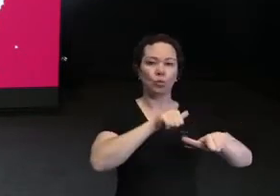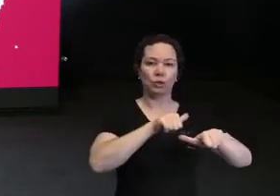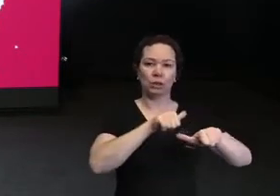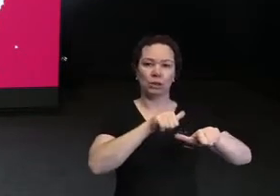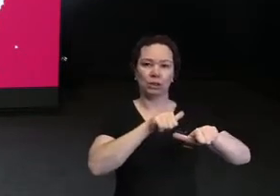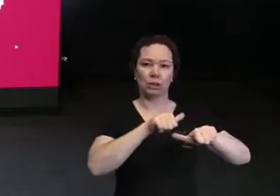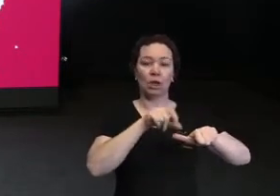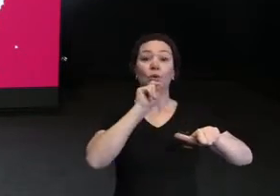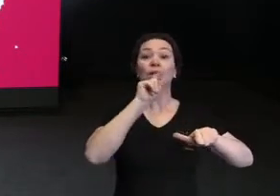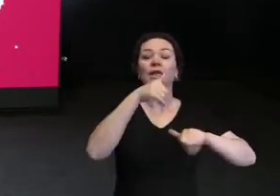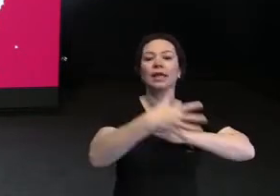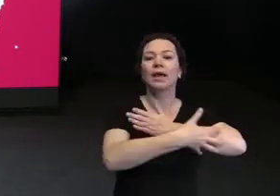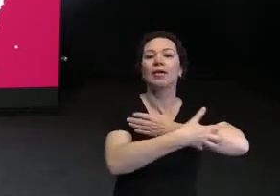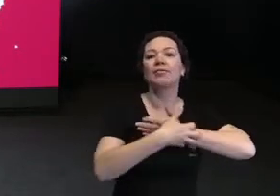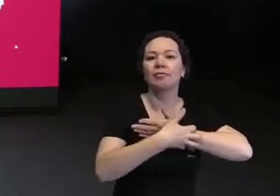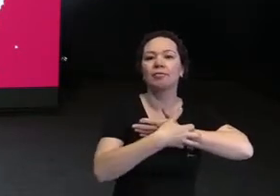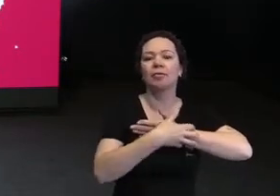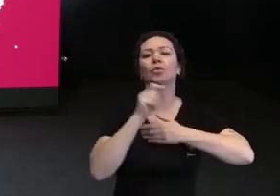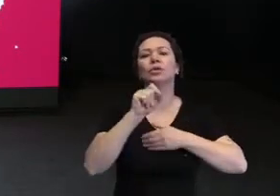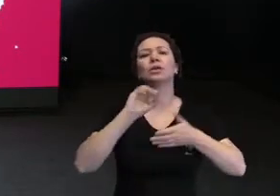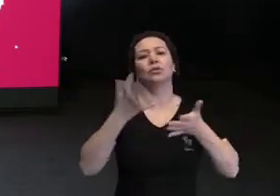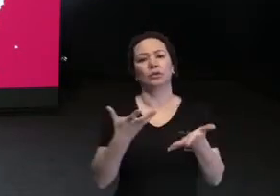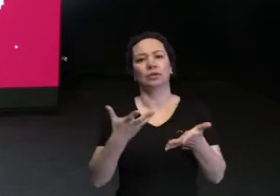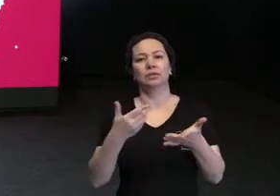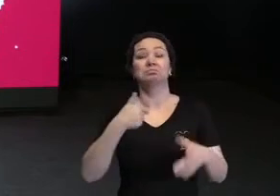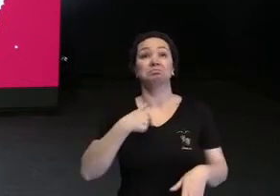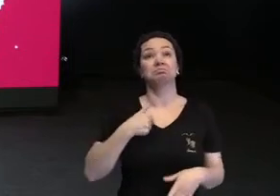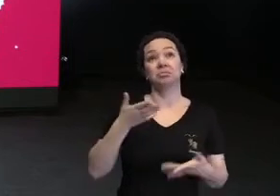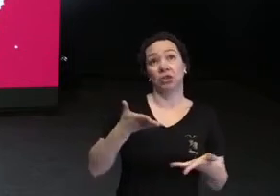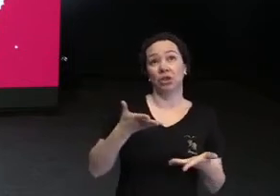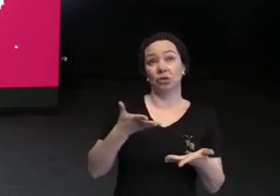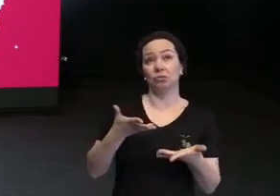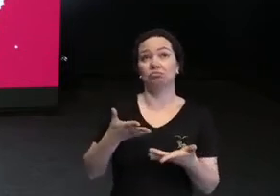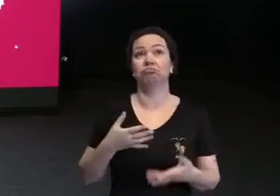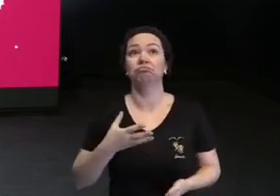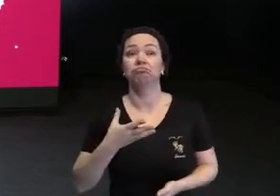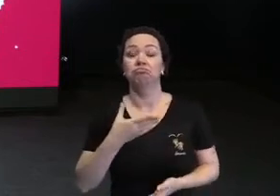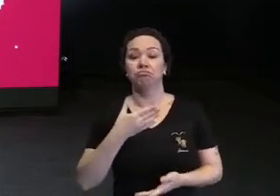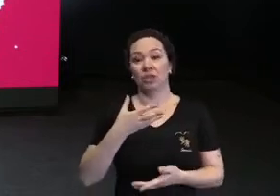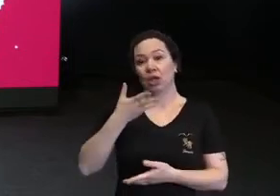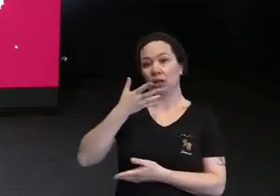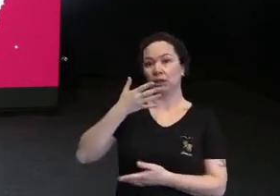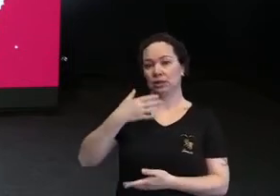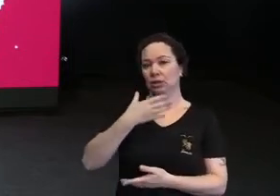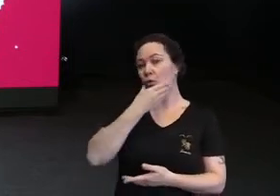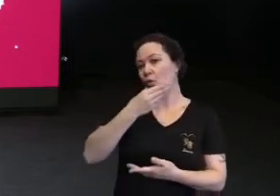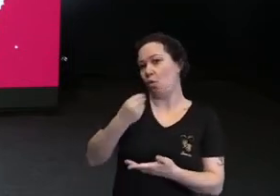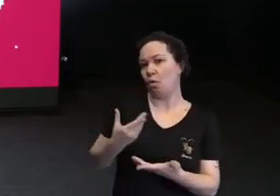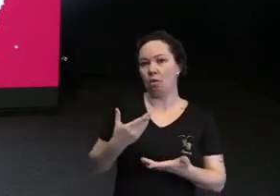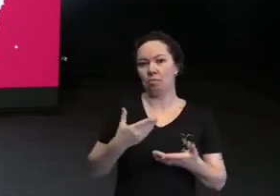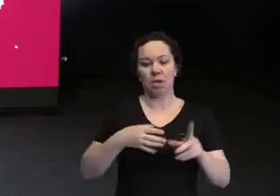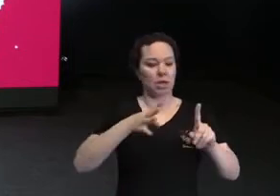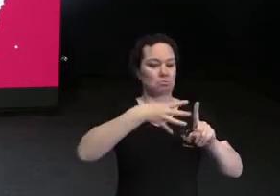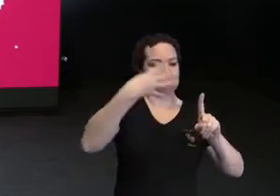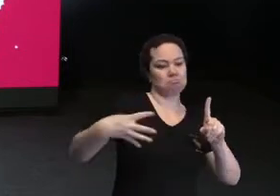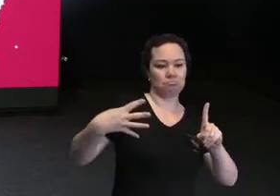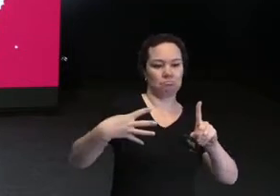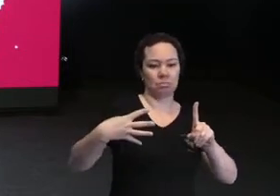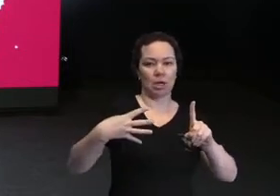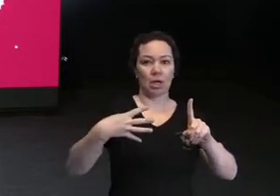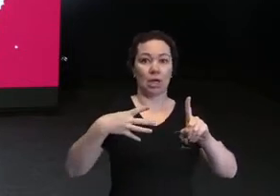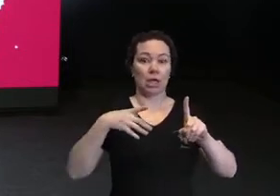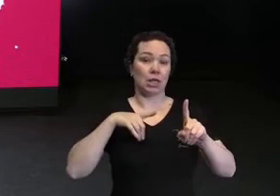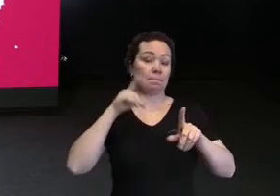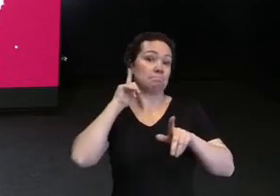favela. Então, o que acontece? Eu falei assim, cara, já que eu sou um garoto preto, gay e favelado, eu vou falar sobre o meu ponto de vista,